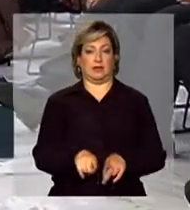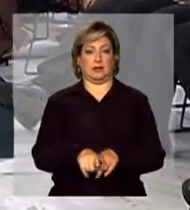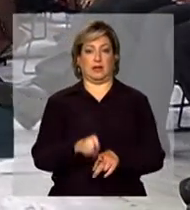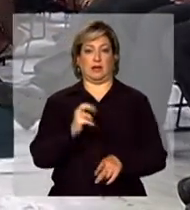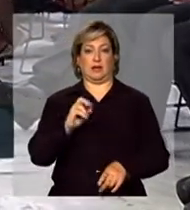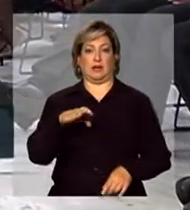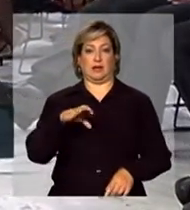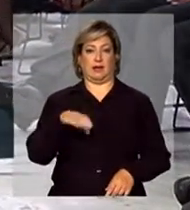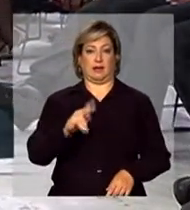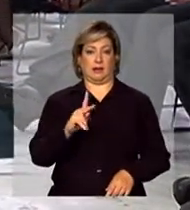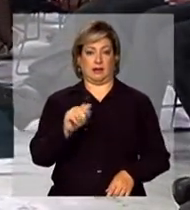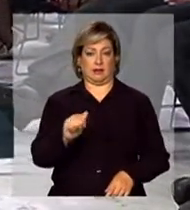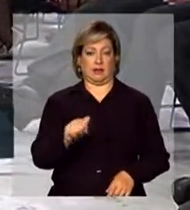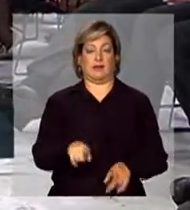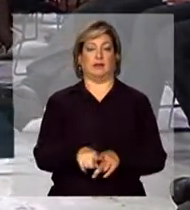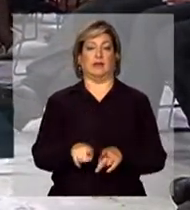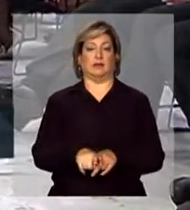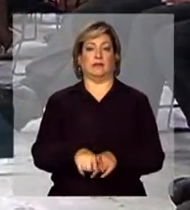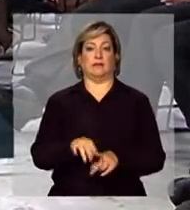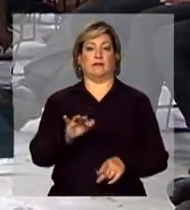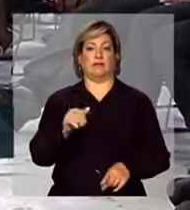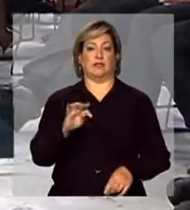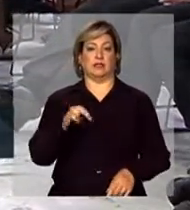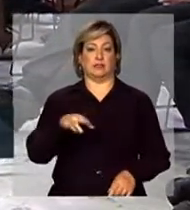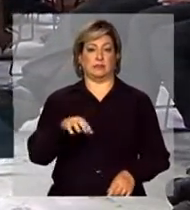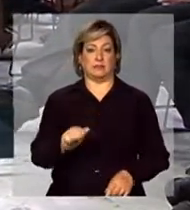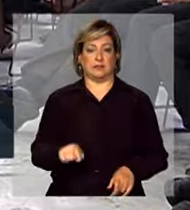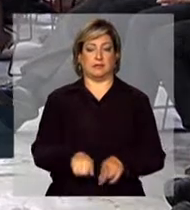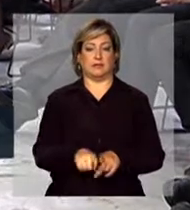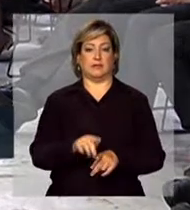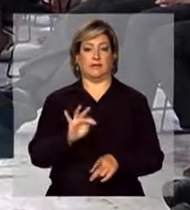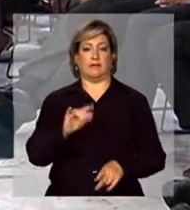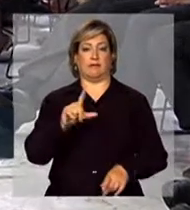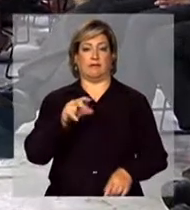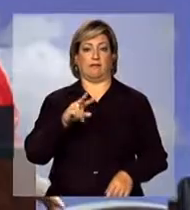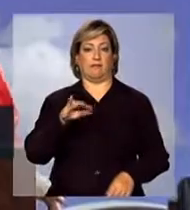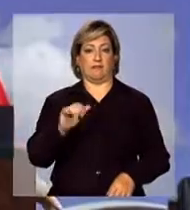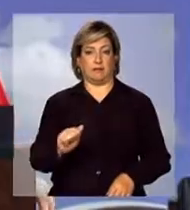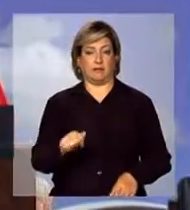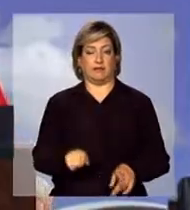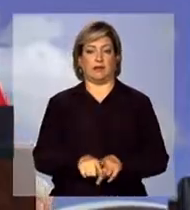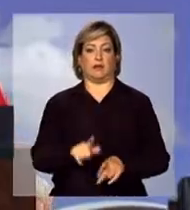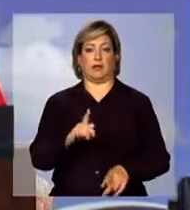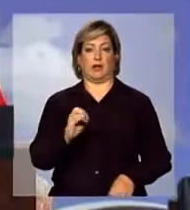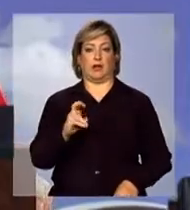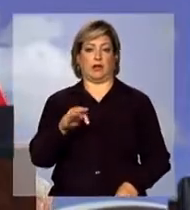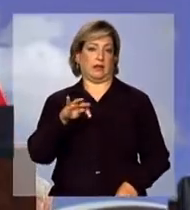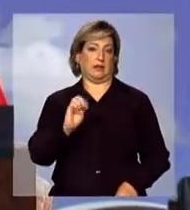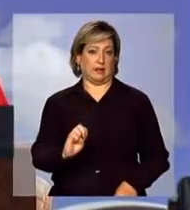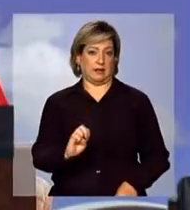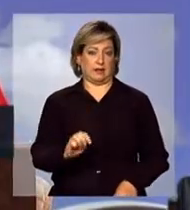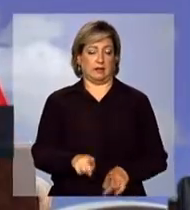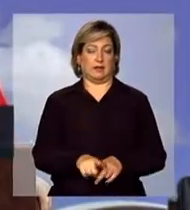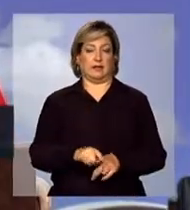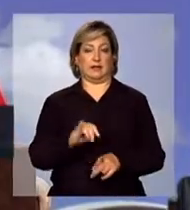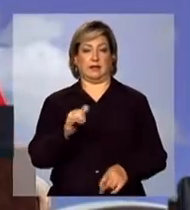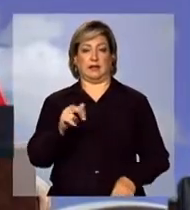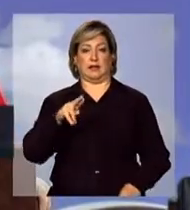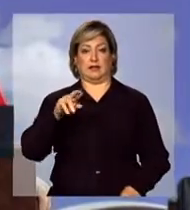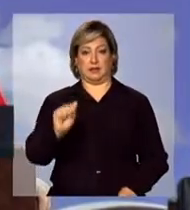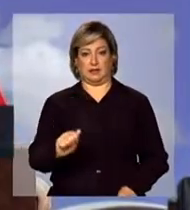Érica Cocay, Fátima Bezerra, Flávia Moraes, Gorete Pereira, Yária